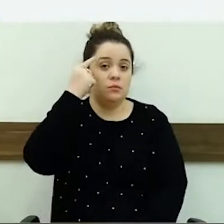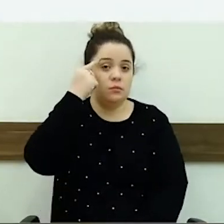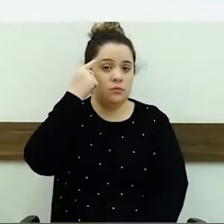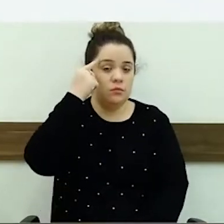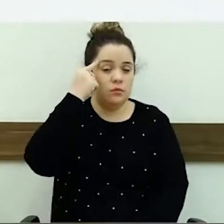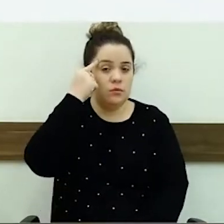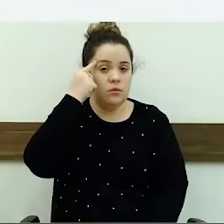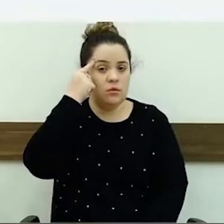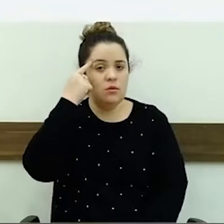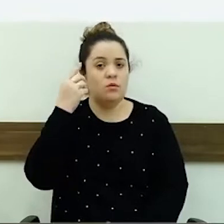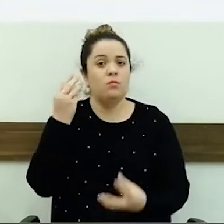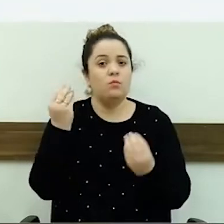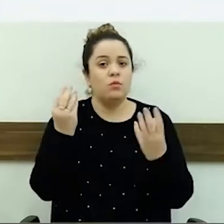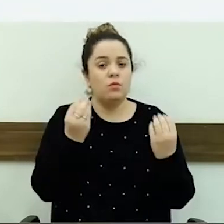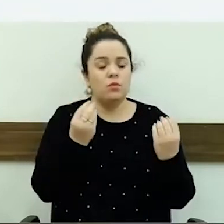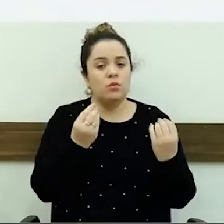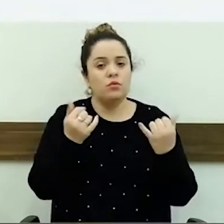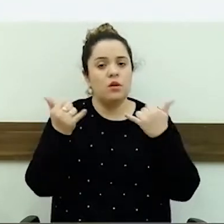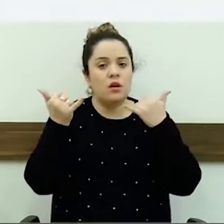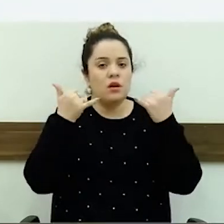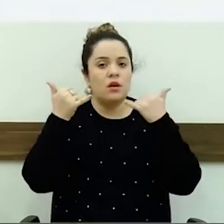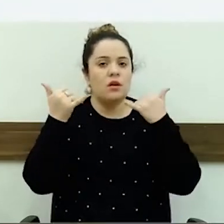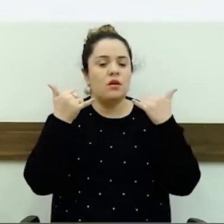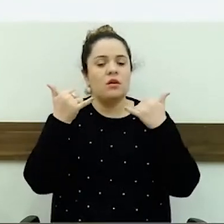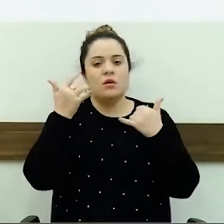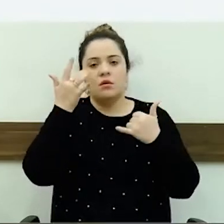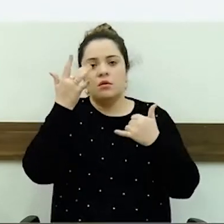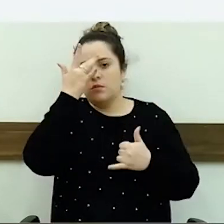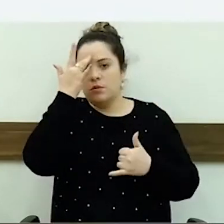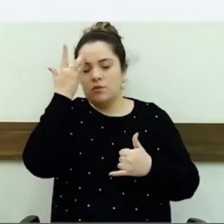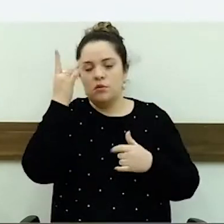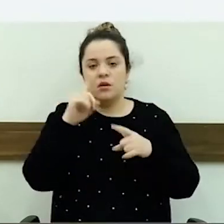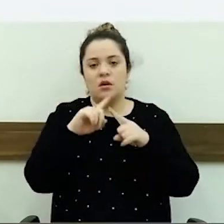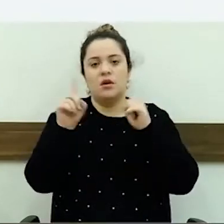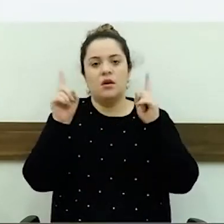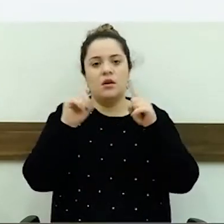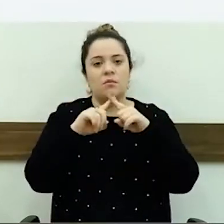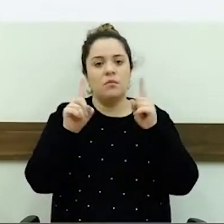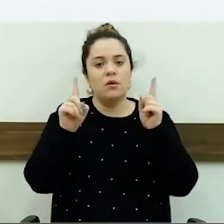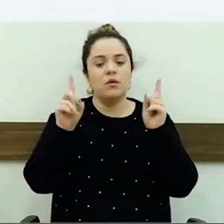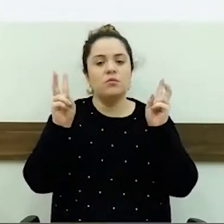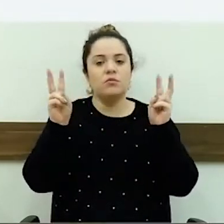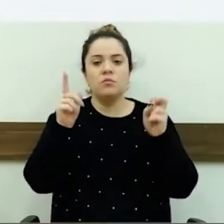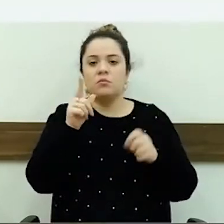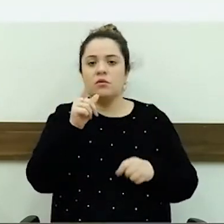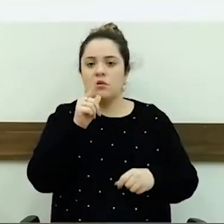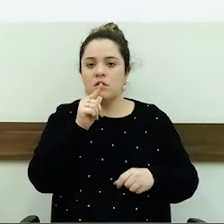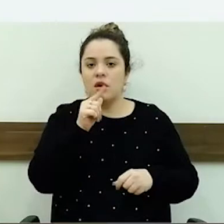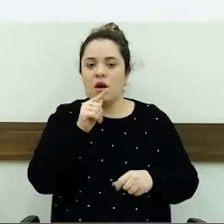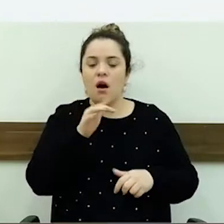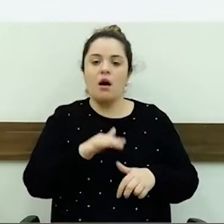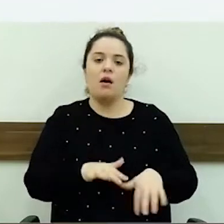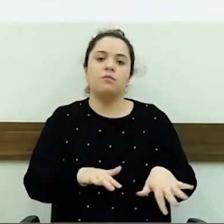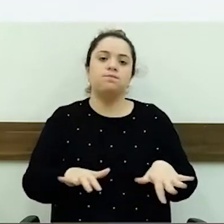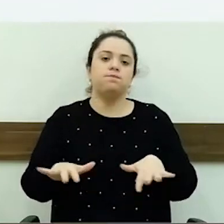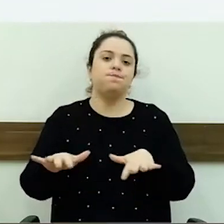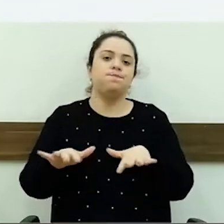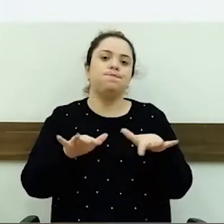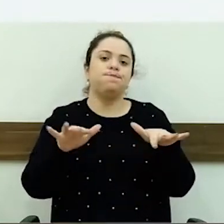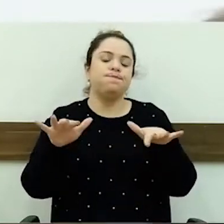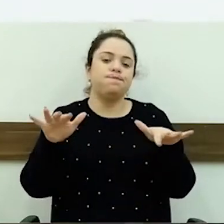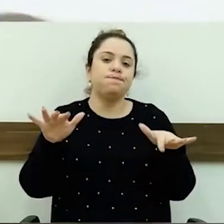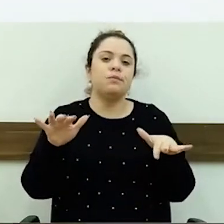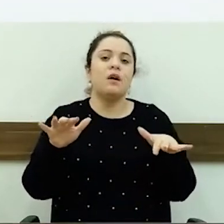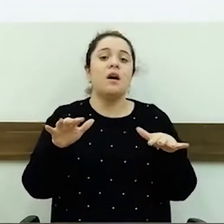ligações de munícipes reclamando sobre questões de alagamento em bairros. Então,